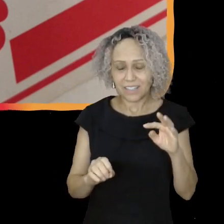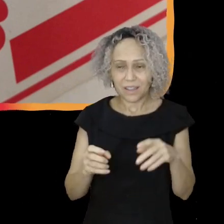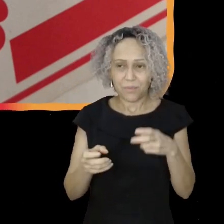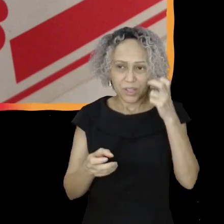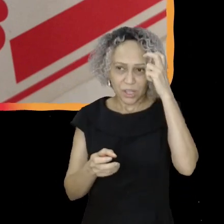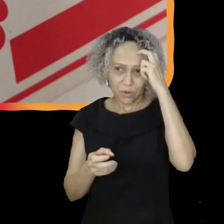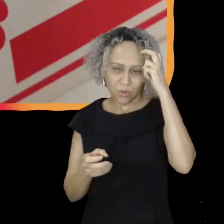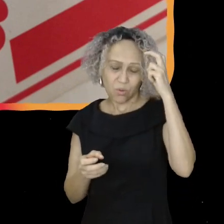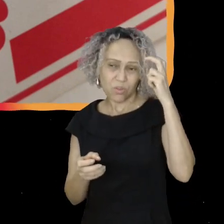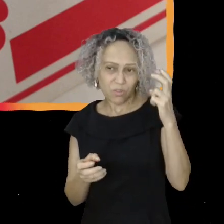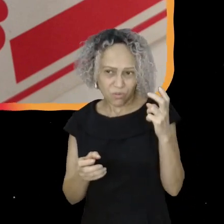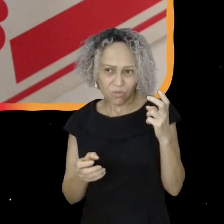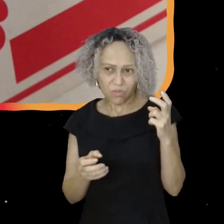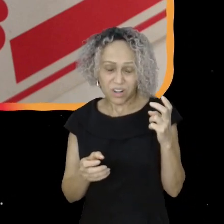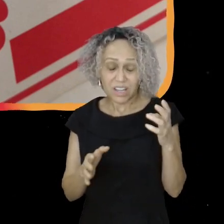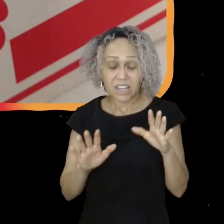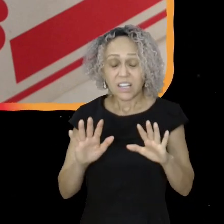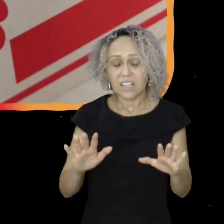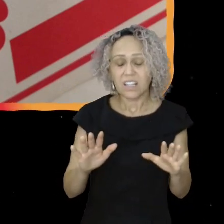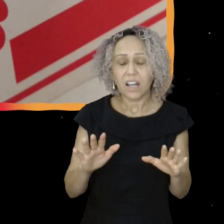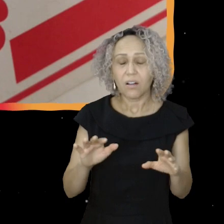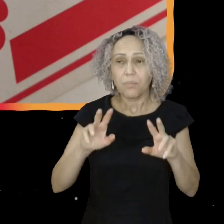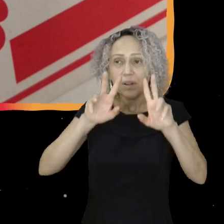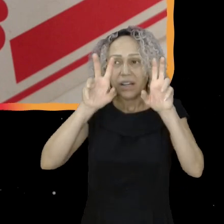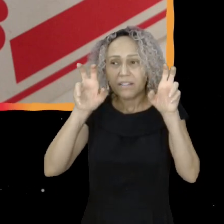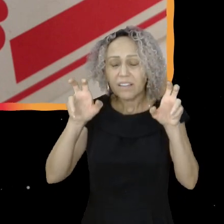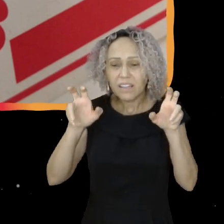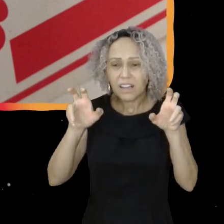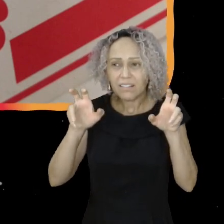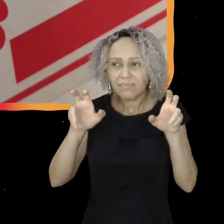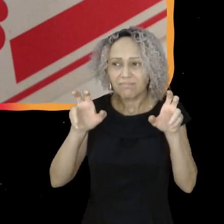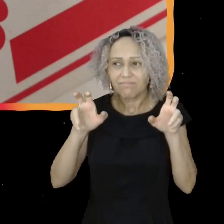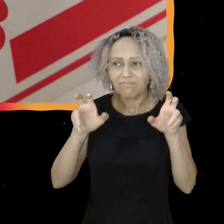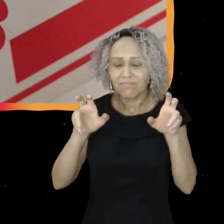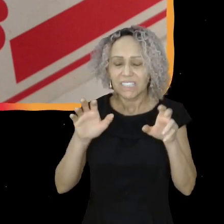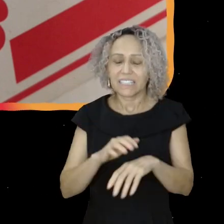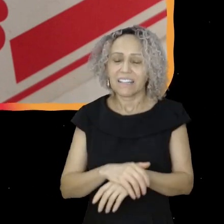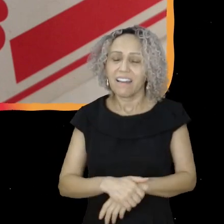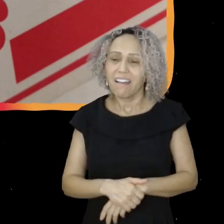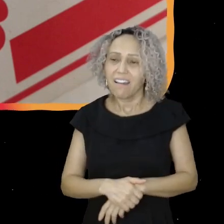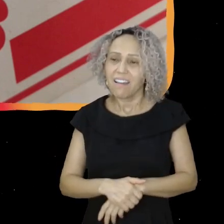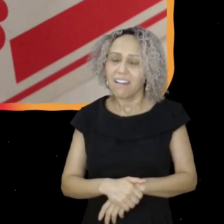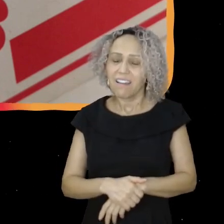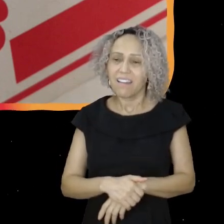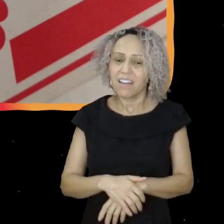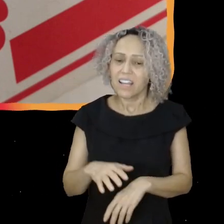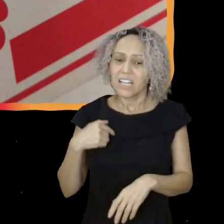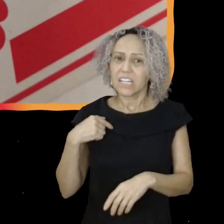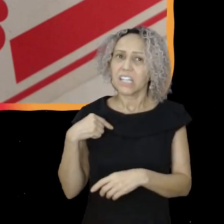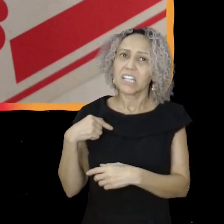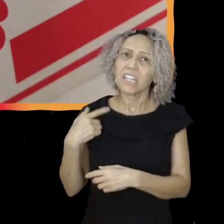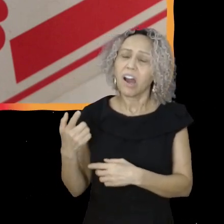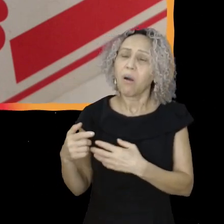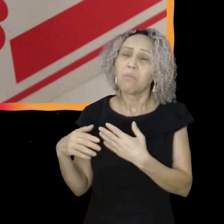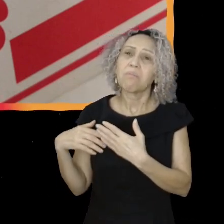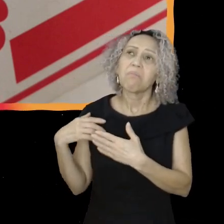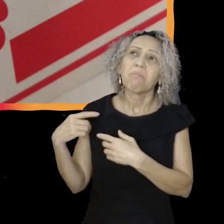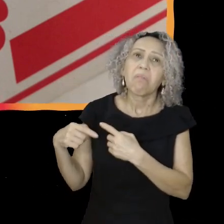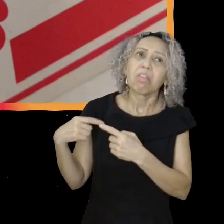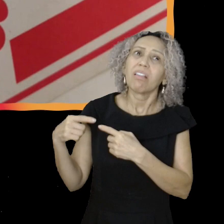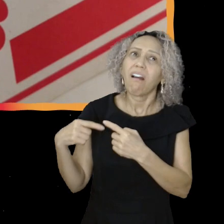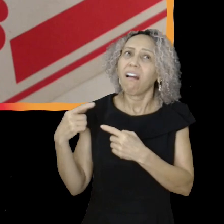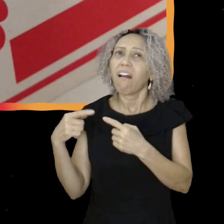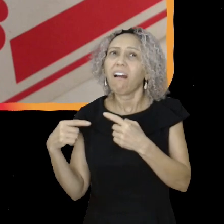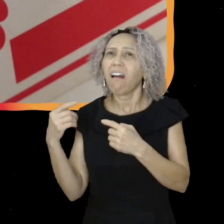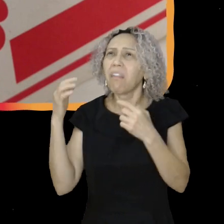a expressão viajar na maionese surgiu no Rio de Janeiro. Lá pelos anos 70. se popularizou e passou a ser usado em grande parte do